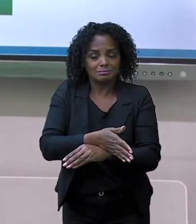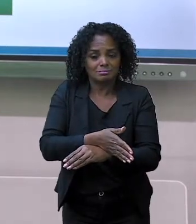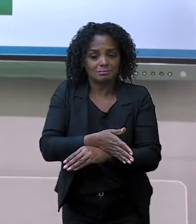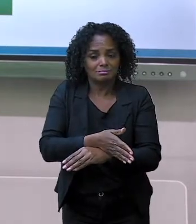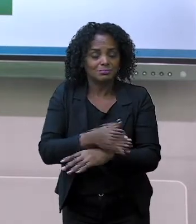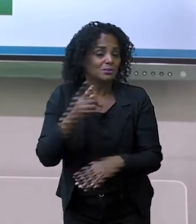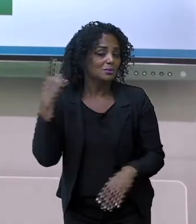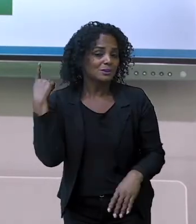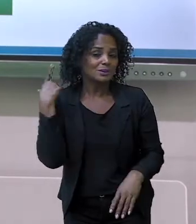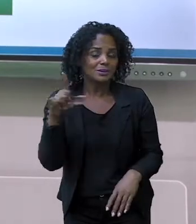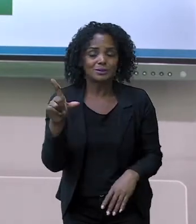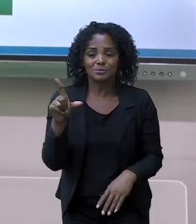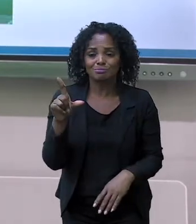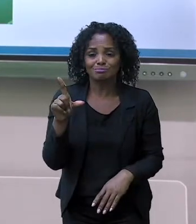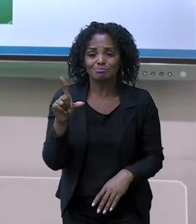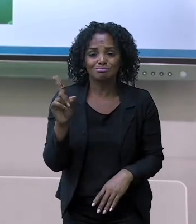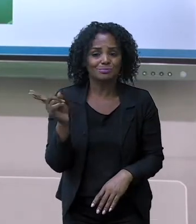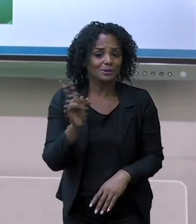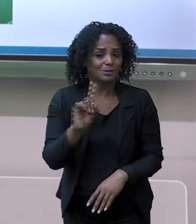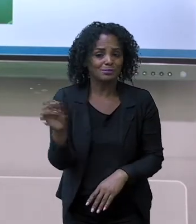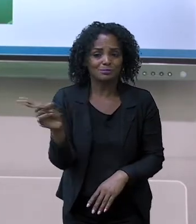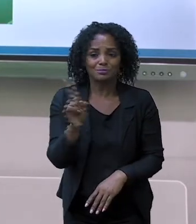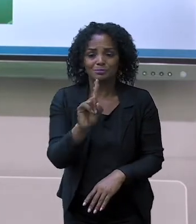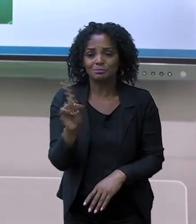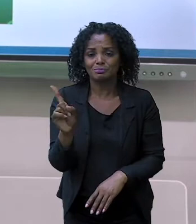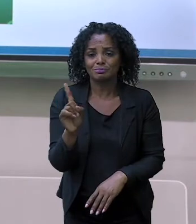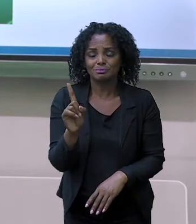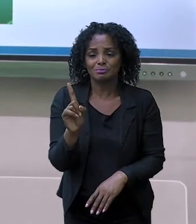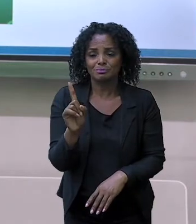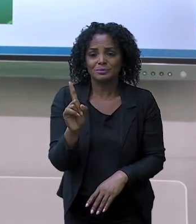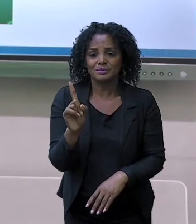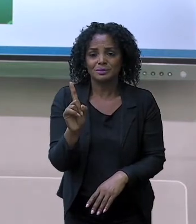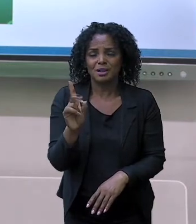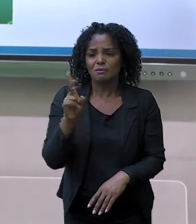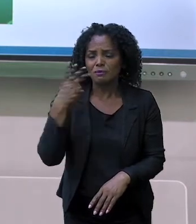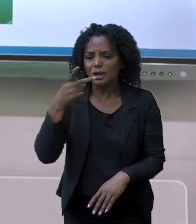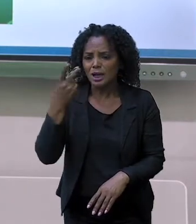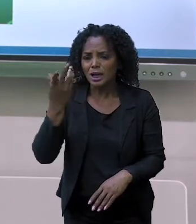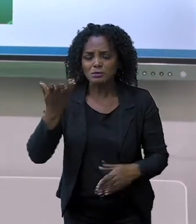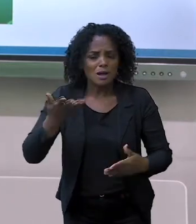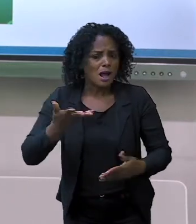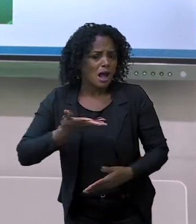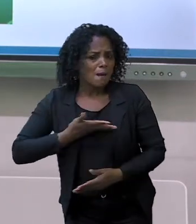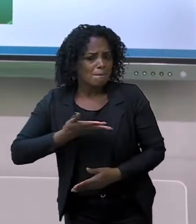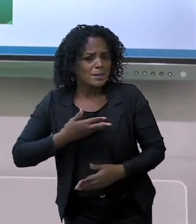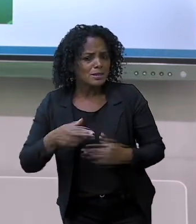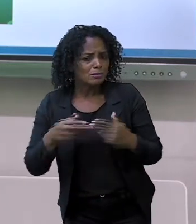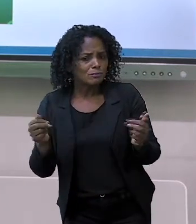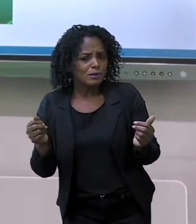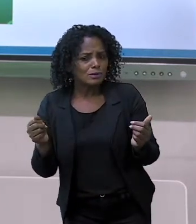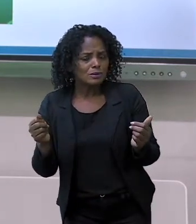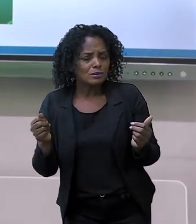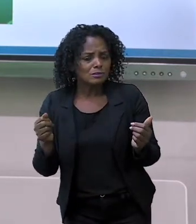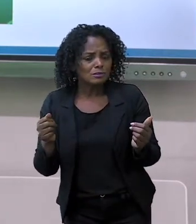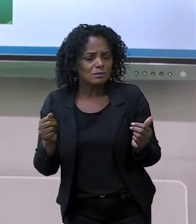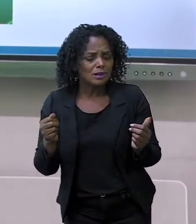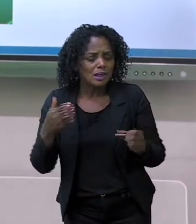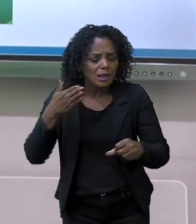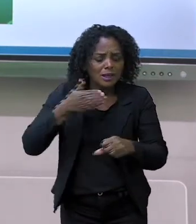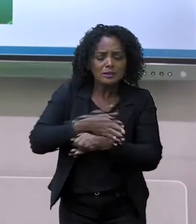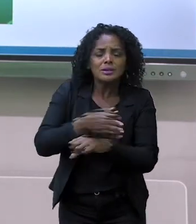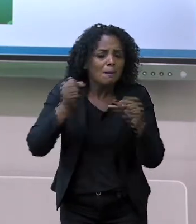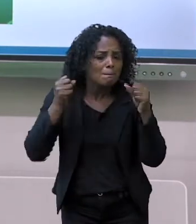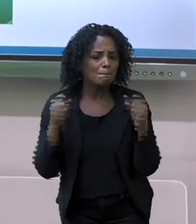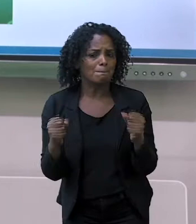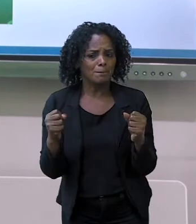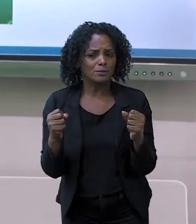mesmo? Olha aqui. Os amigos disseram-lhe que podiam entrar, mas iam ficar todos